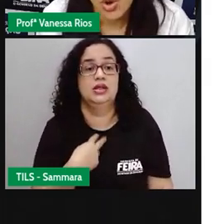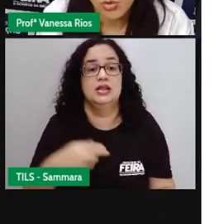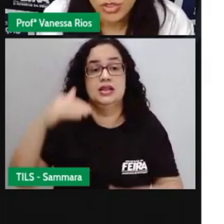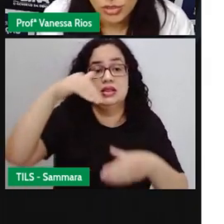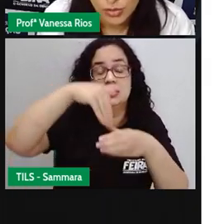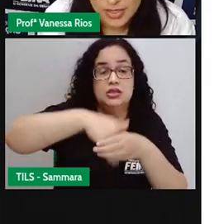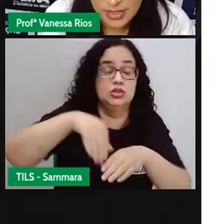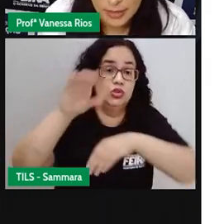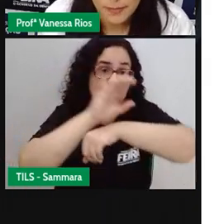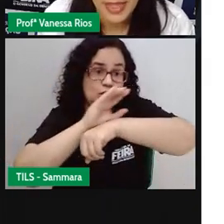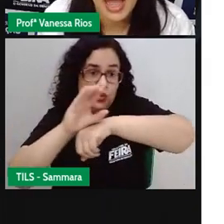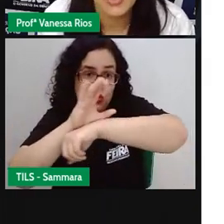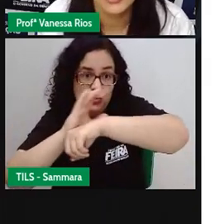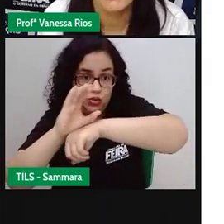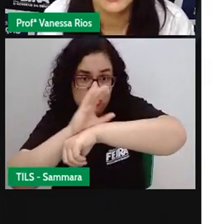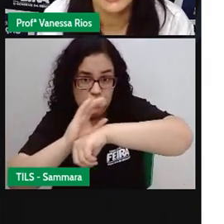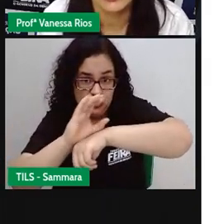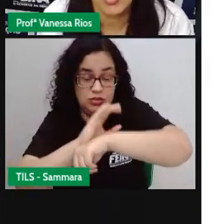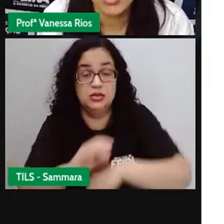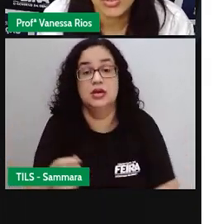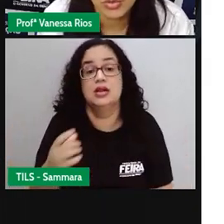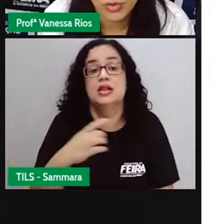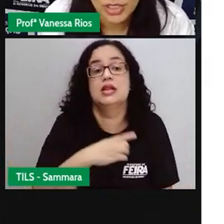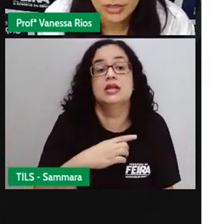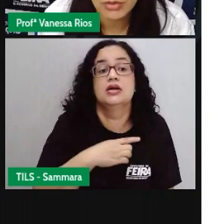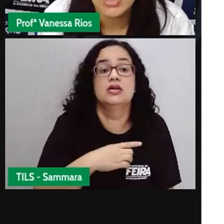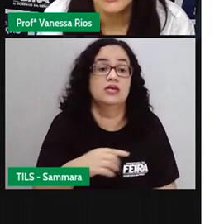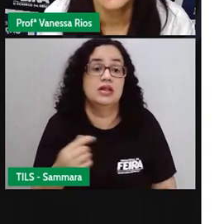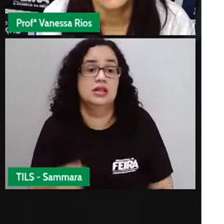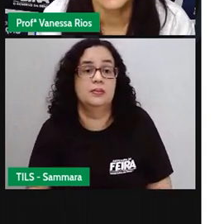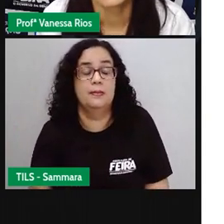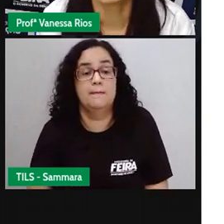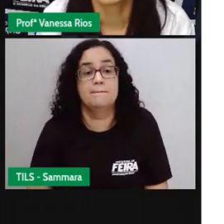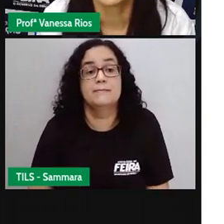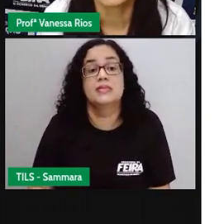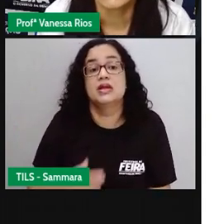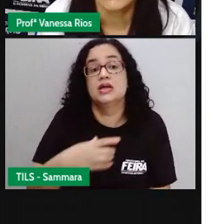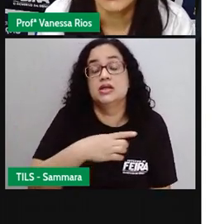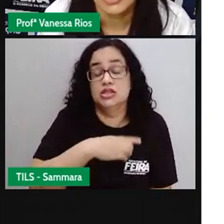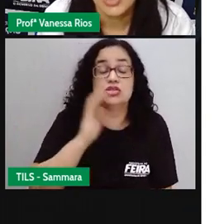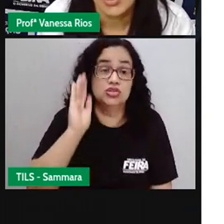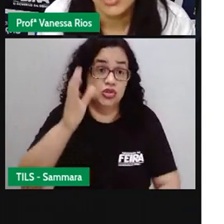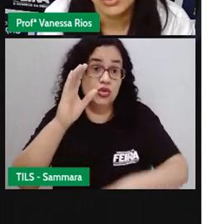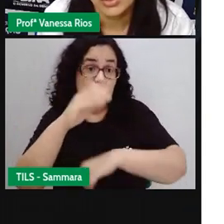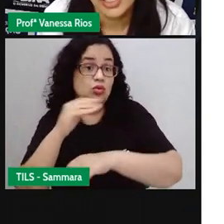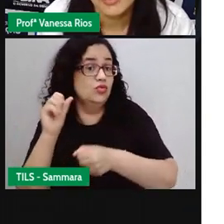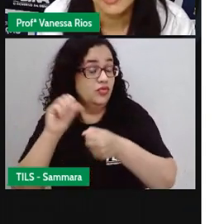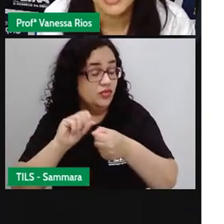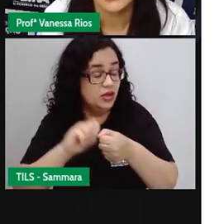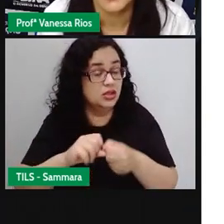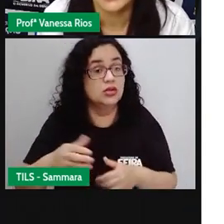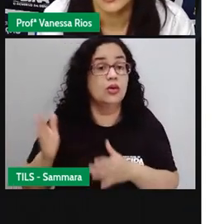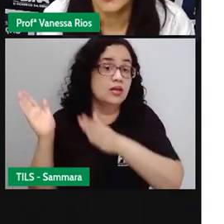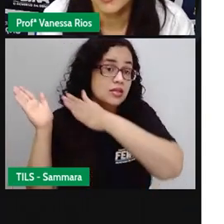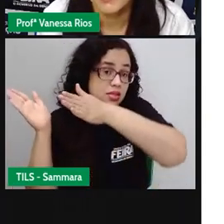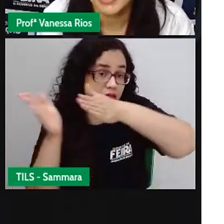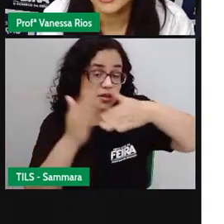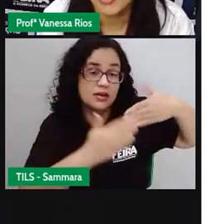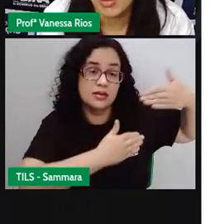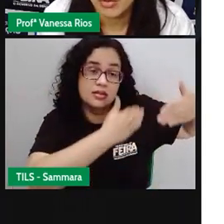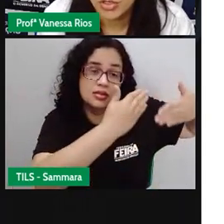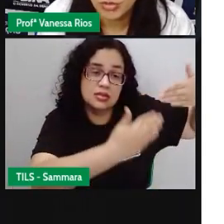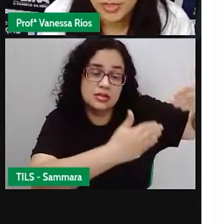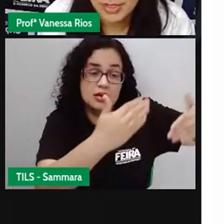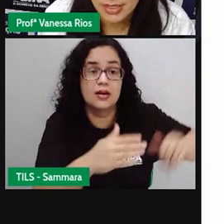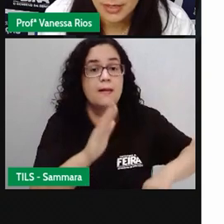da Constituição. É algo que vai sendo construído, que foi construído ao longo do tempo. O Brasil passou por